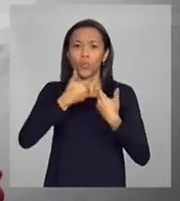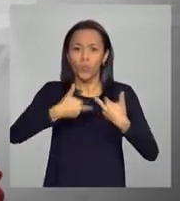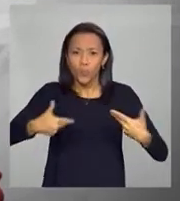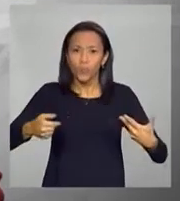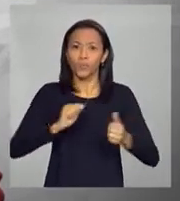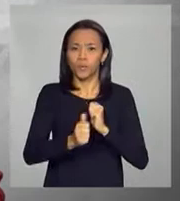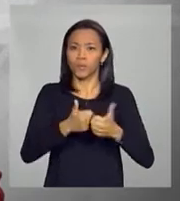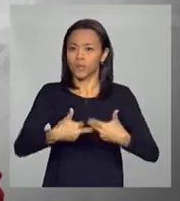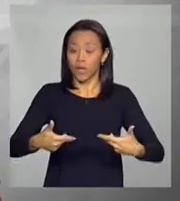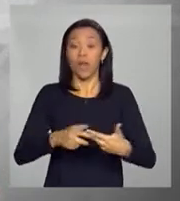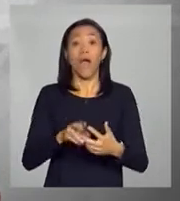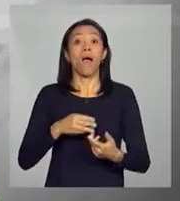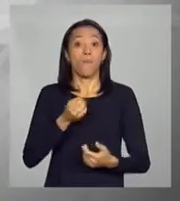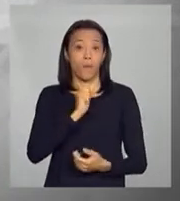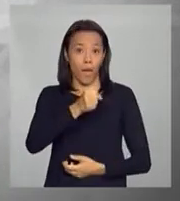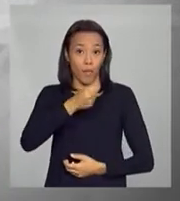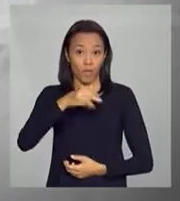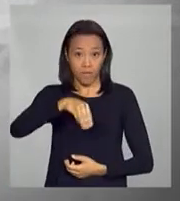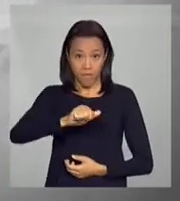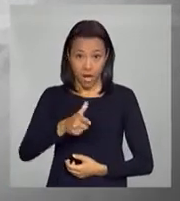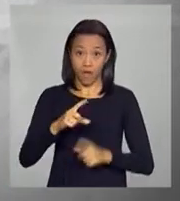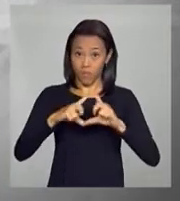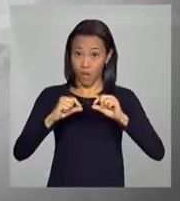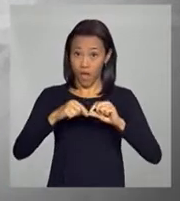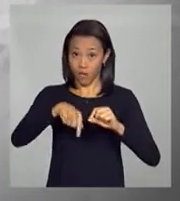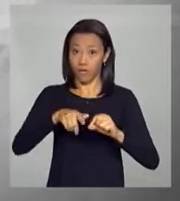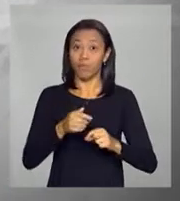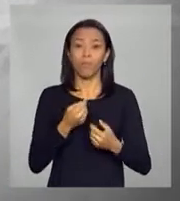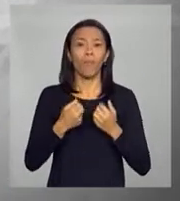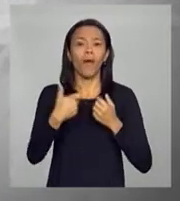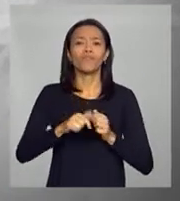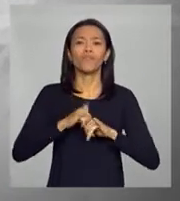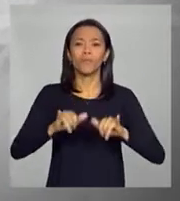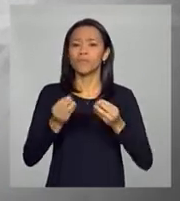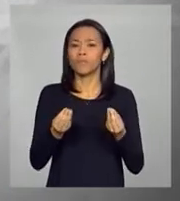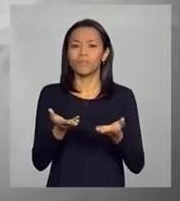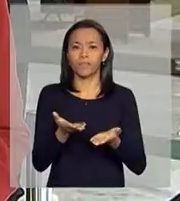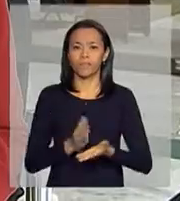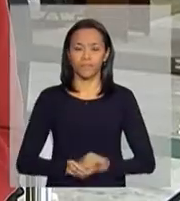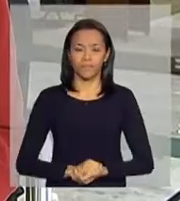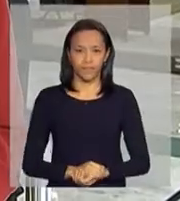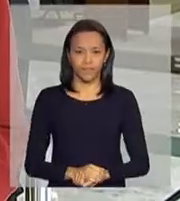repórter Mara Kenup está no Palácio do Planalto e volta com outras informações. Mara?